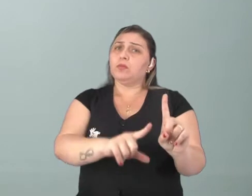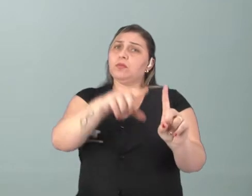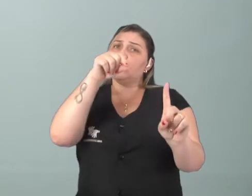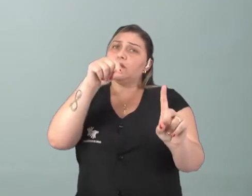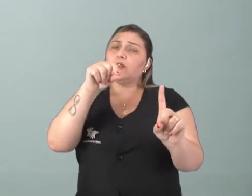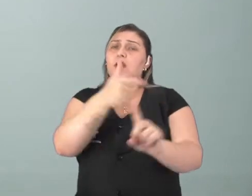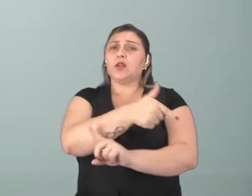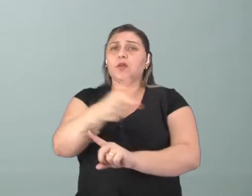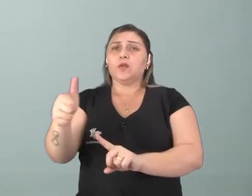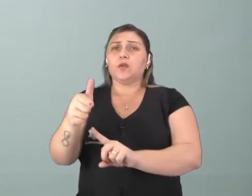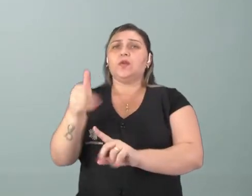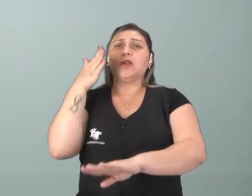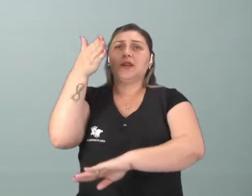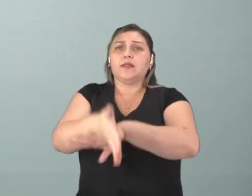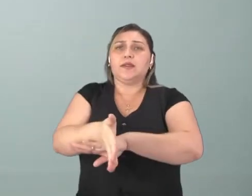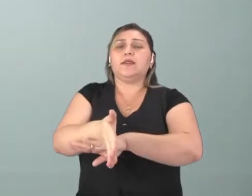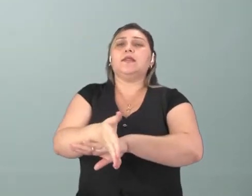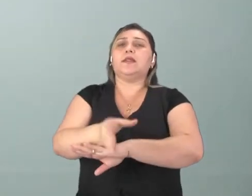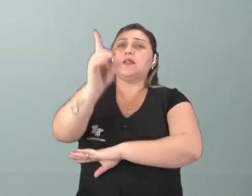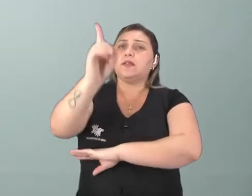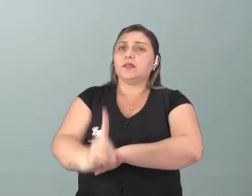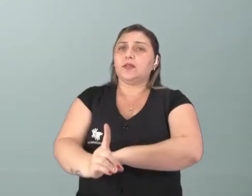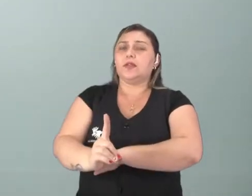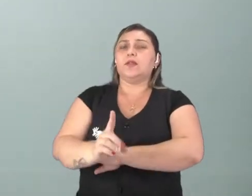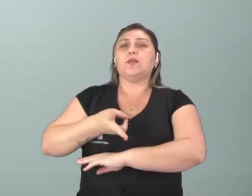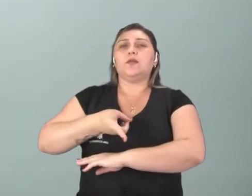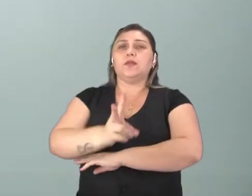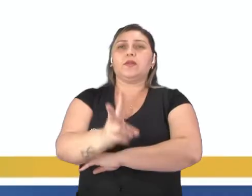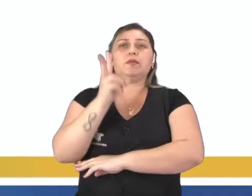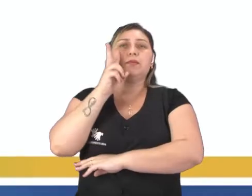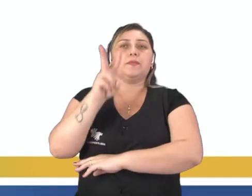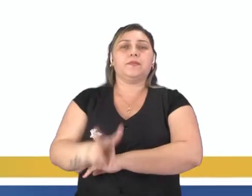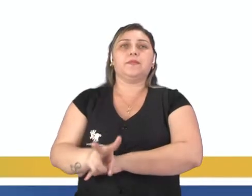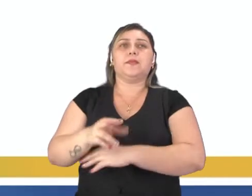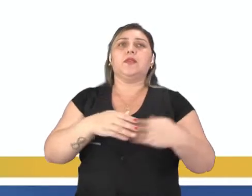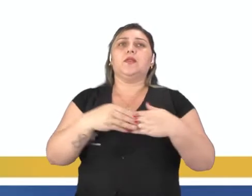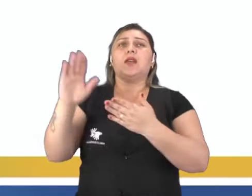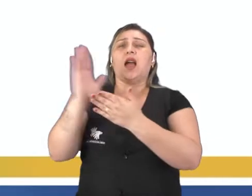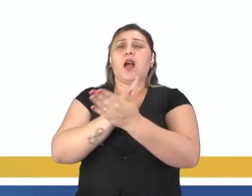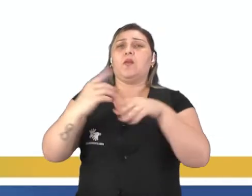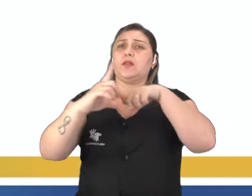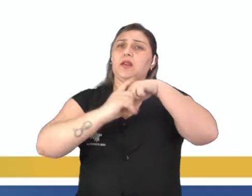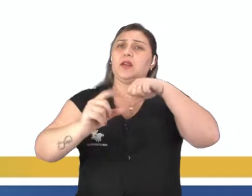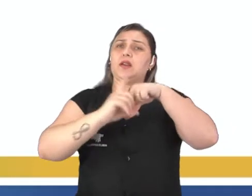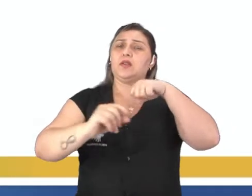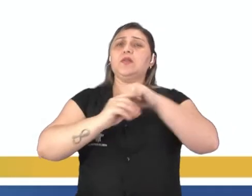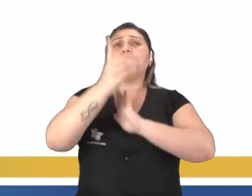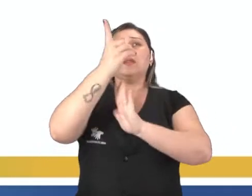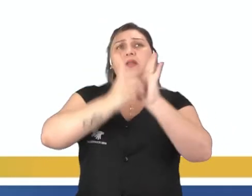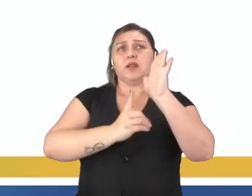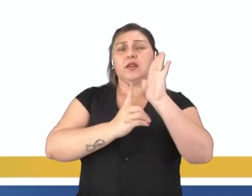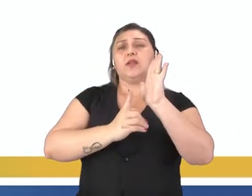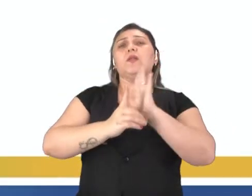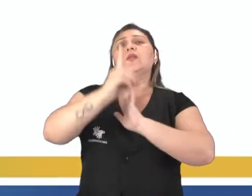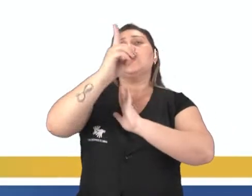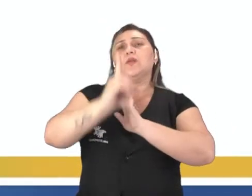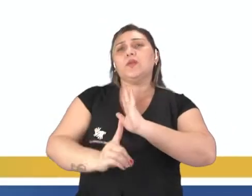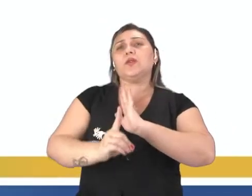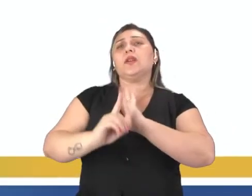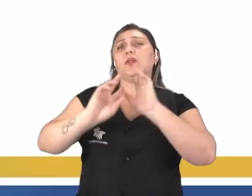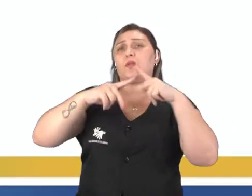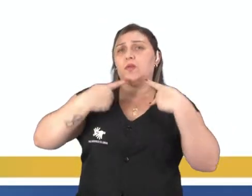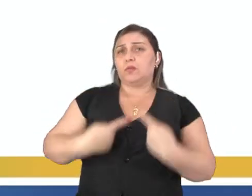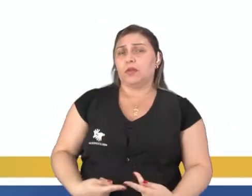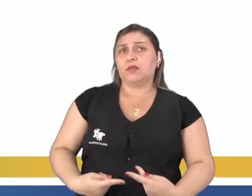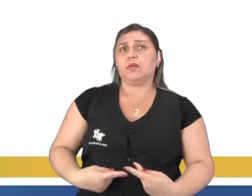não tinham acesso a esses direitos. Continuando, observem aí. Eu trouxe alguns artigos dessa Declaração dos Direitos Humanos,